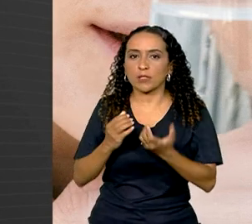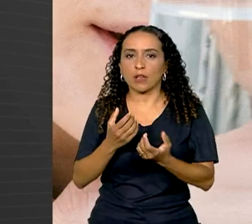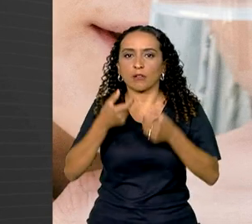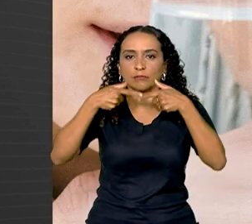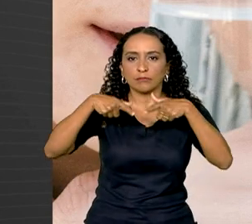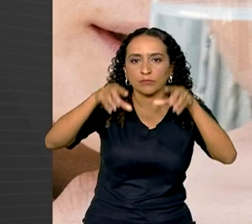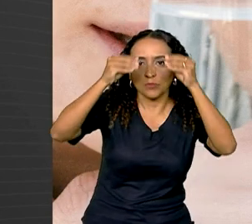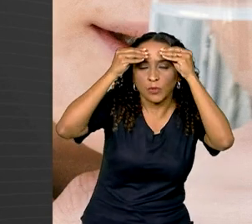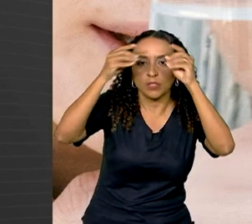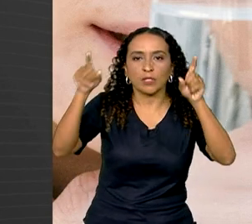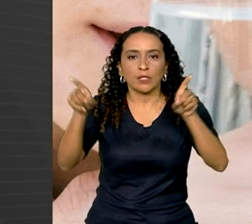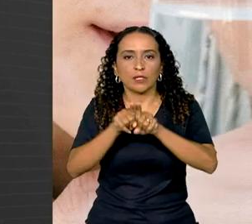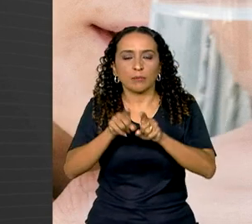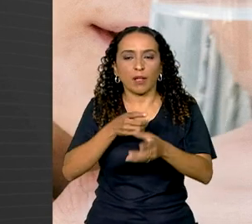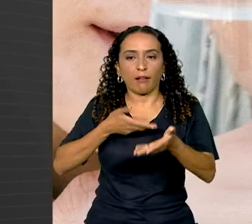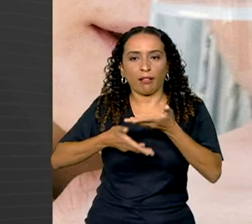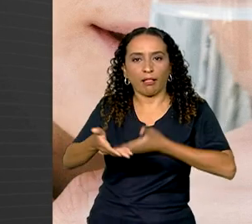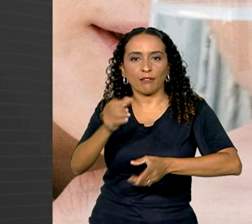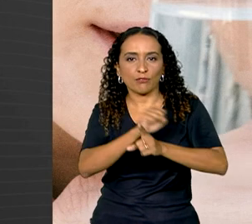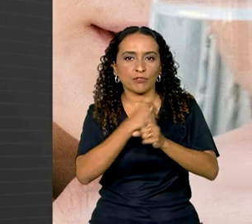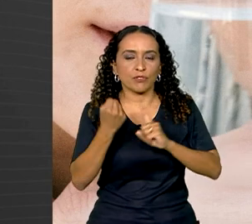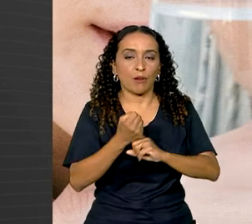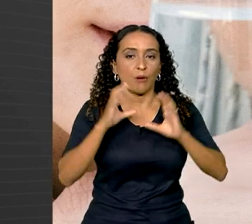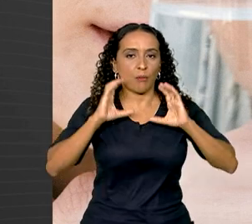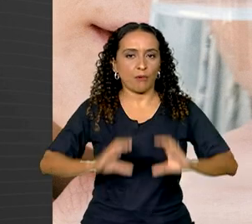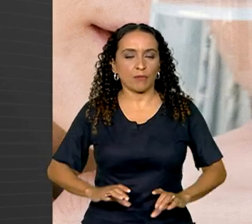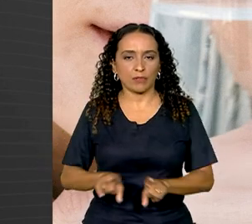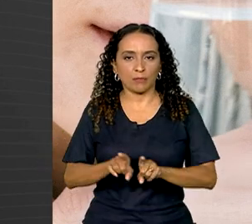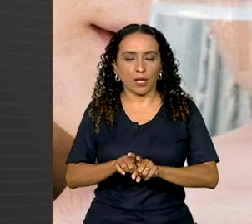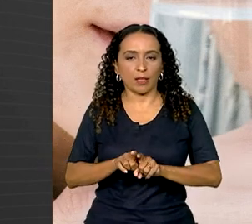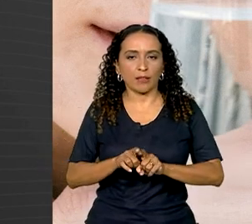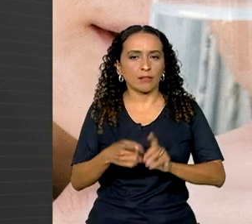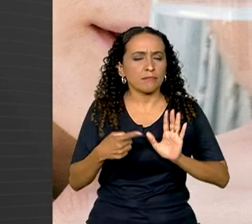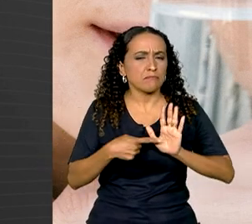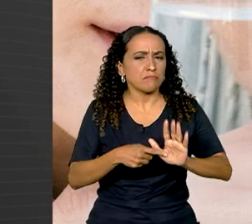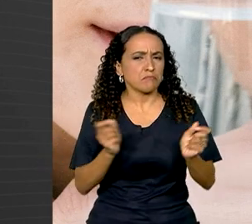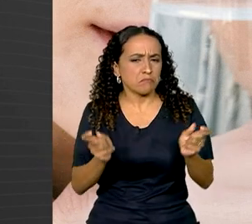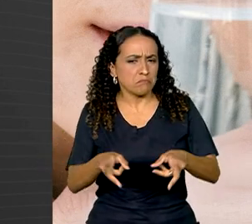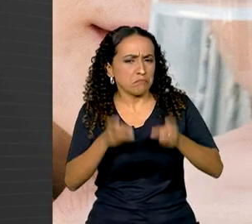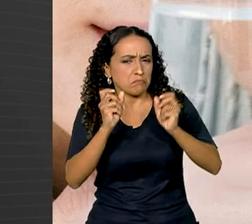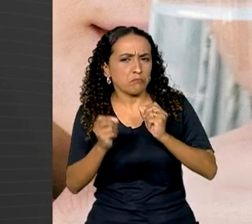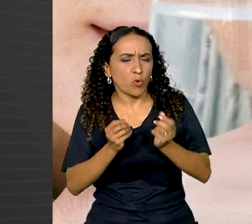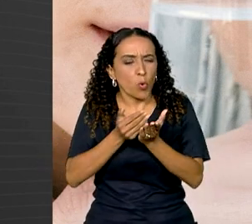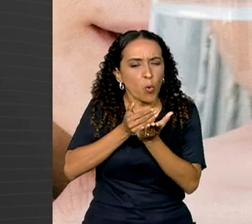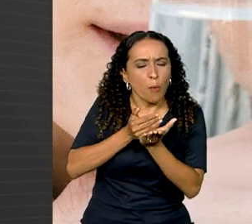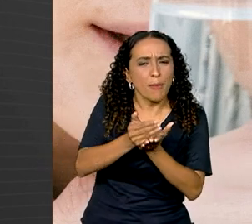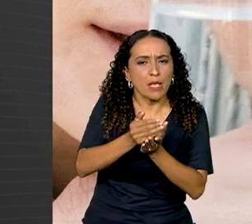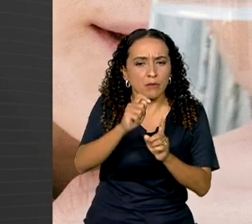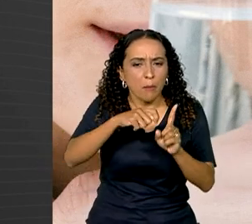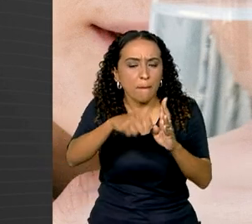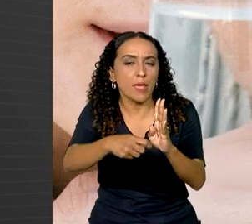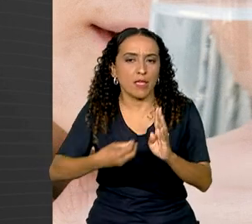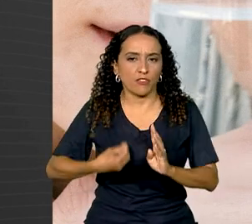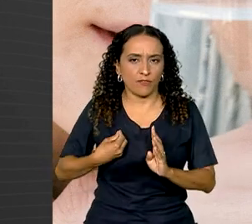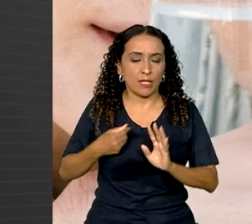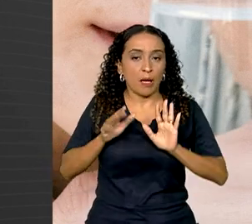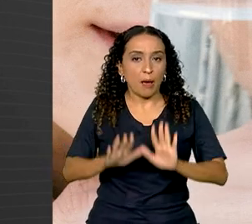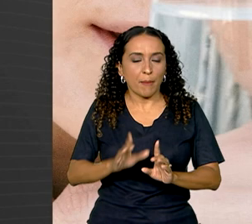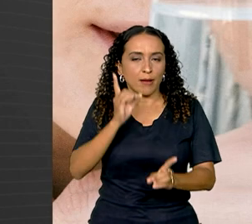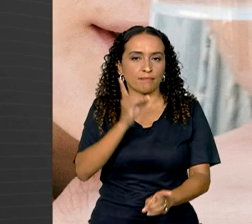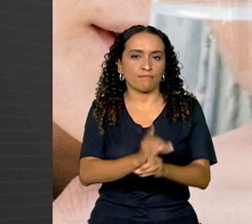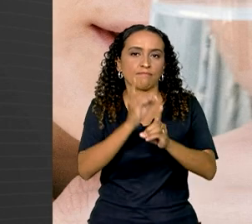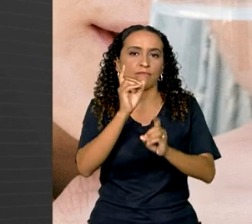linguagem, interação social e comportamento. Os sinais podem ser percebidos nos primeiros meses de vida, mas o